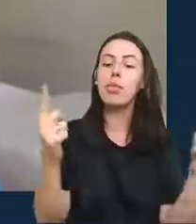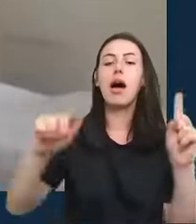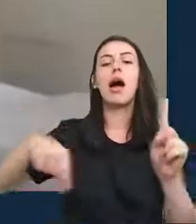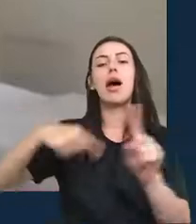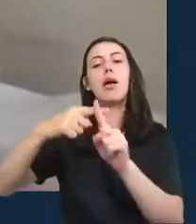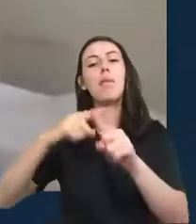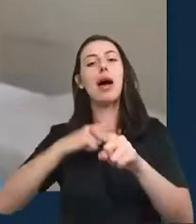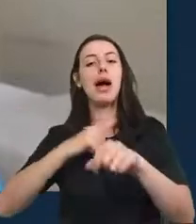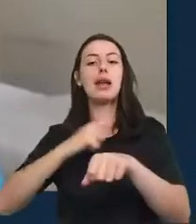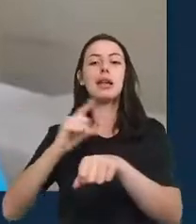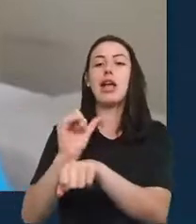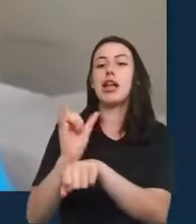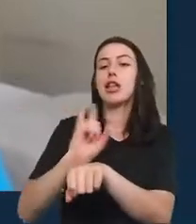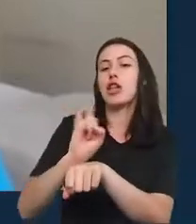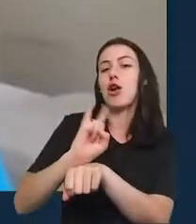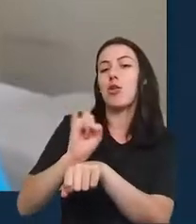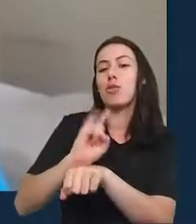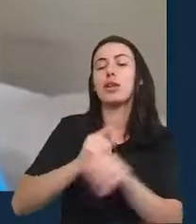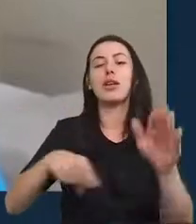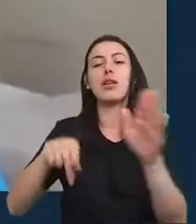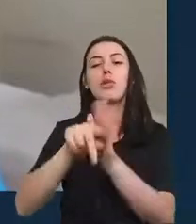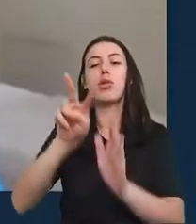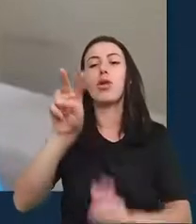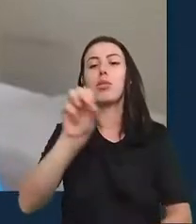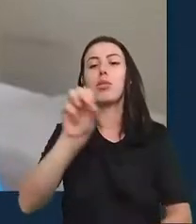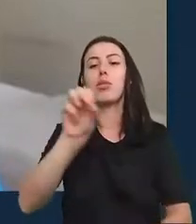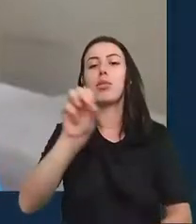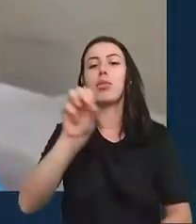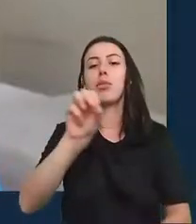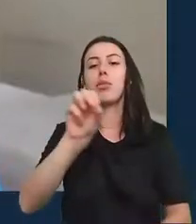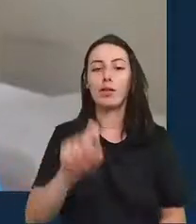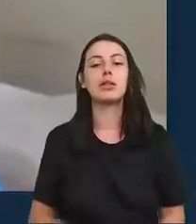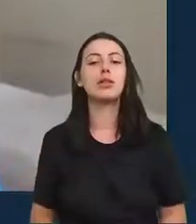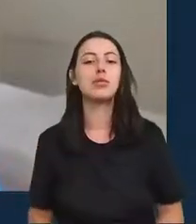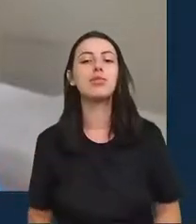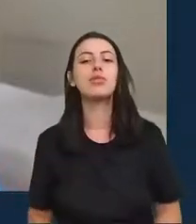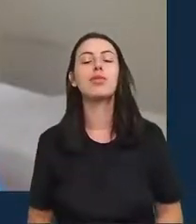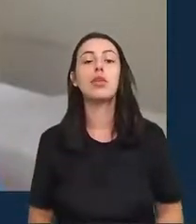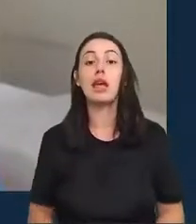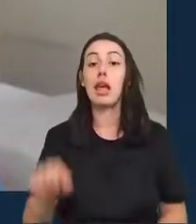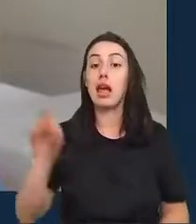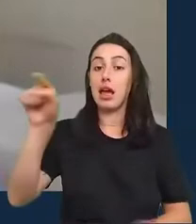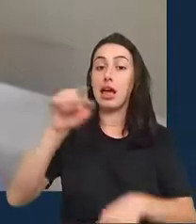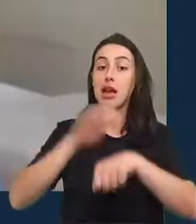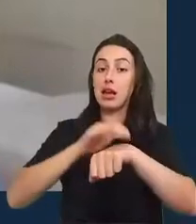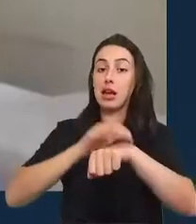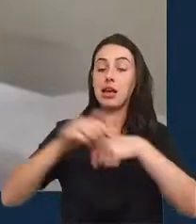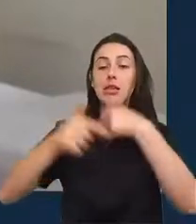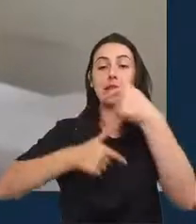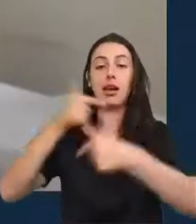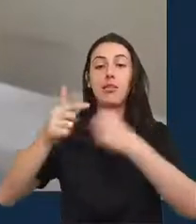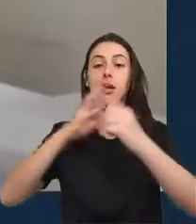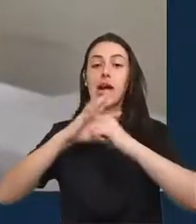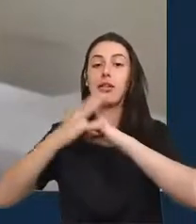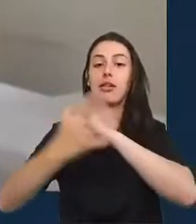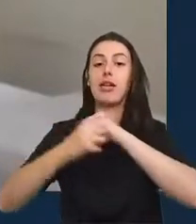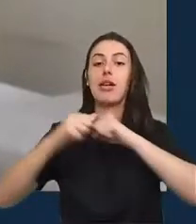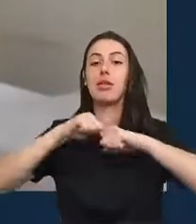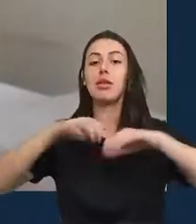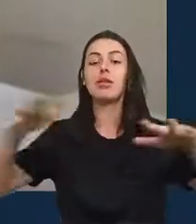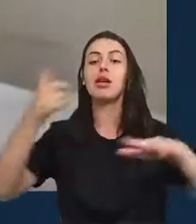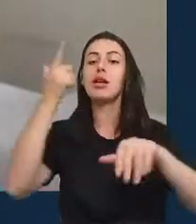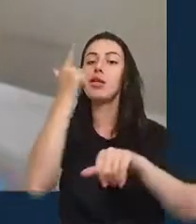Vox. Pelo seu trabalho cobrindo a pandemia, ele foi selecionado para o Prêmio Jornalista de Dados do ano 2020 pela